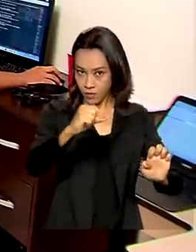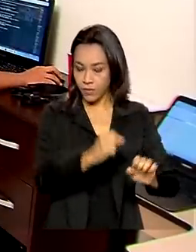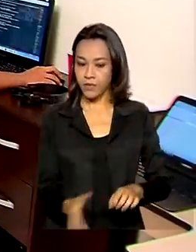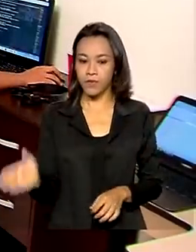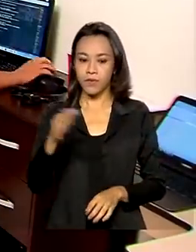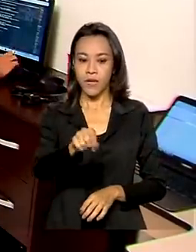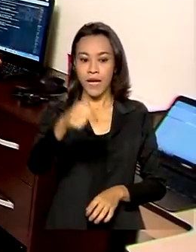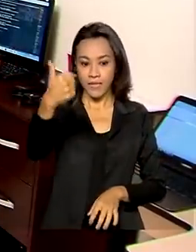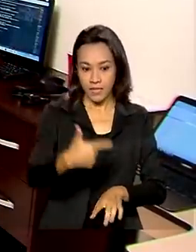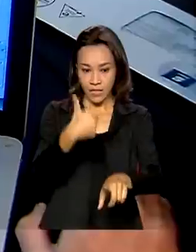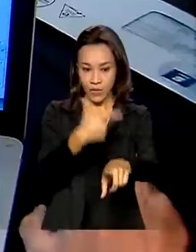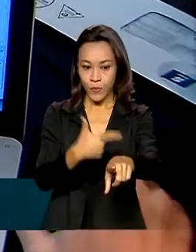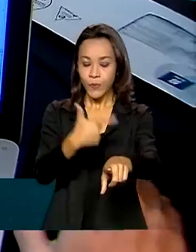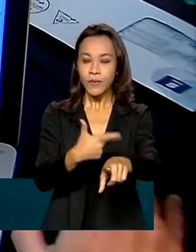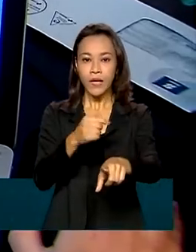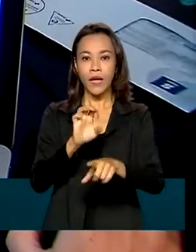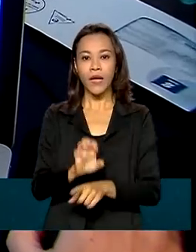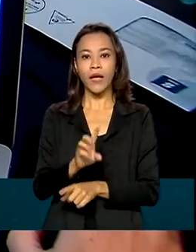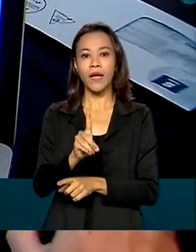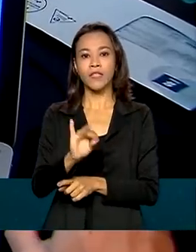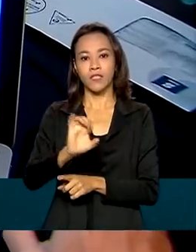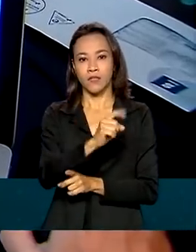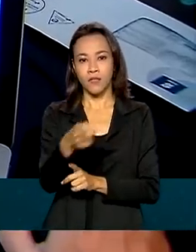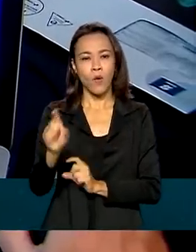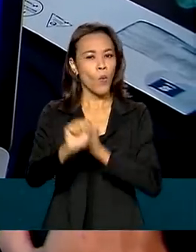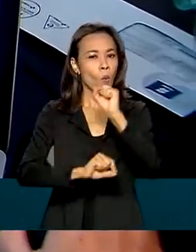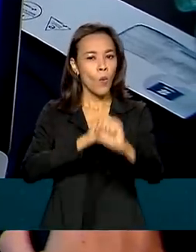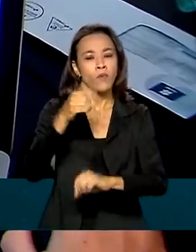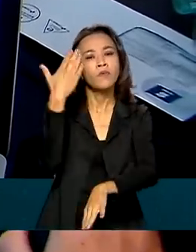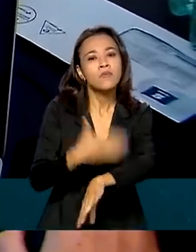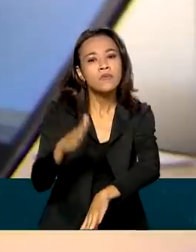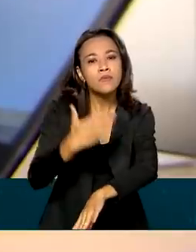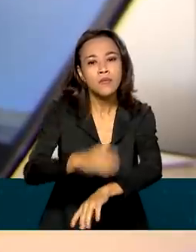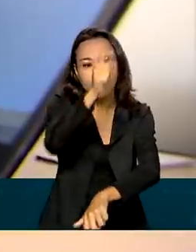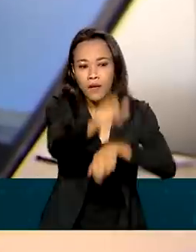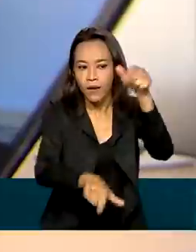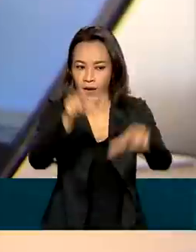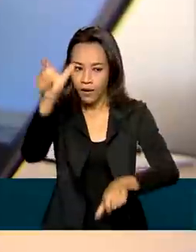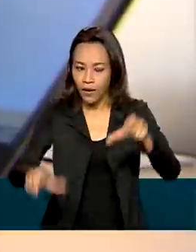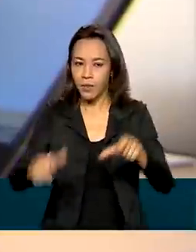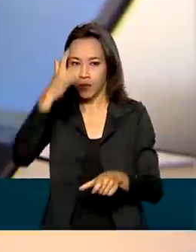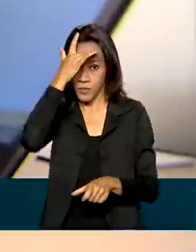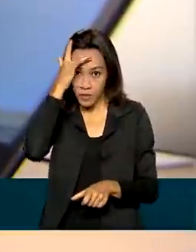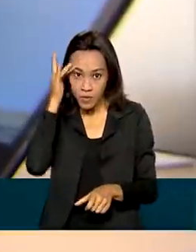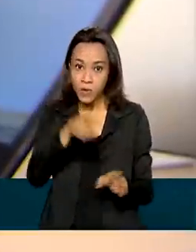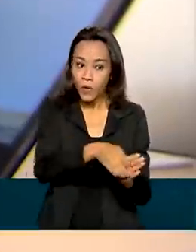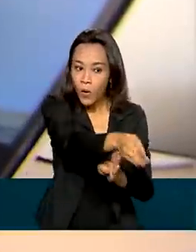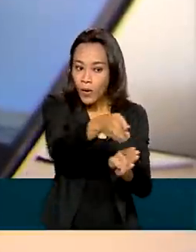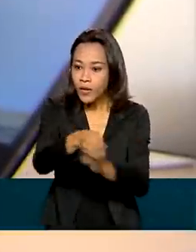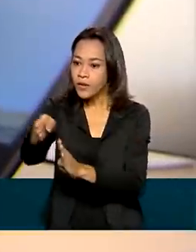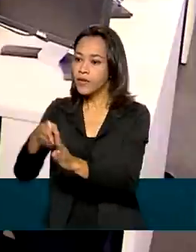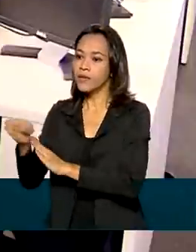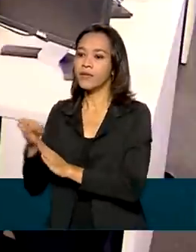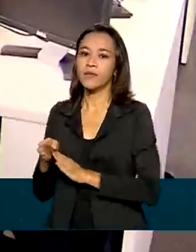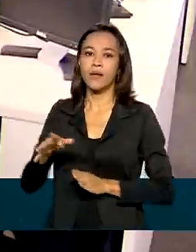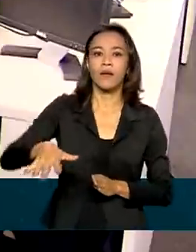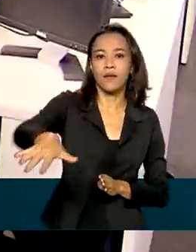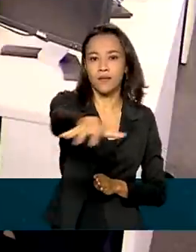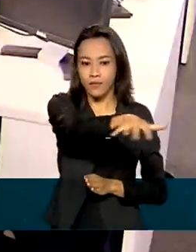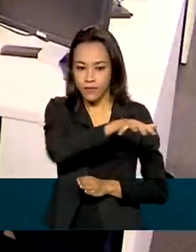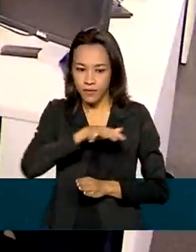edição do Ideias vai oferecer capacitação empreendedora, mentorias e suporte tecnológico no